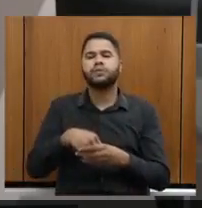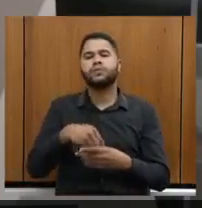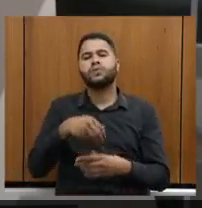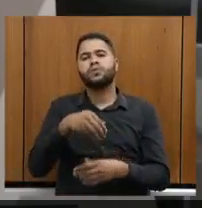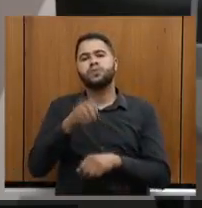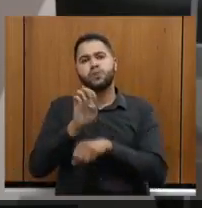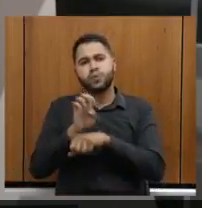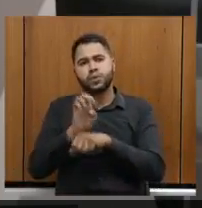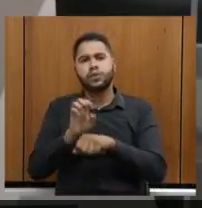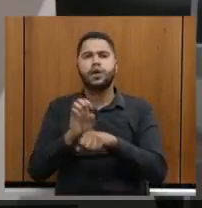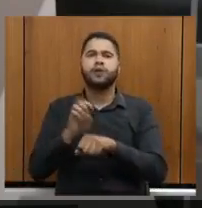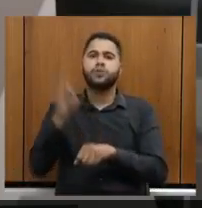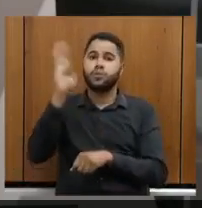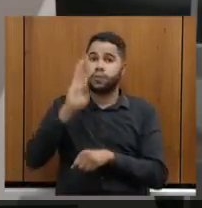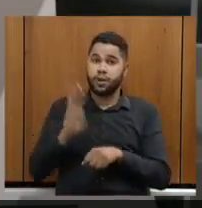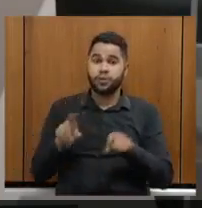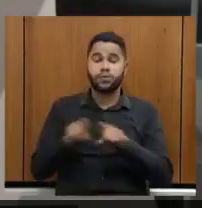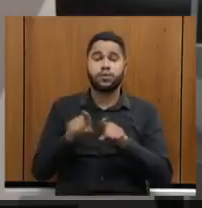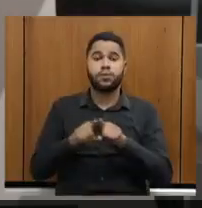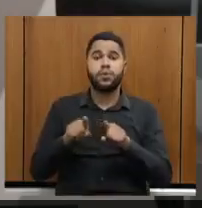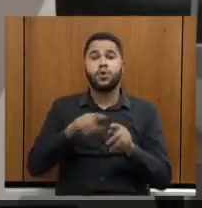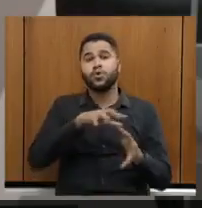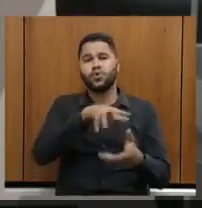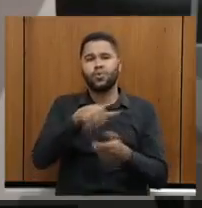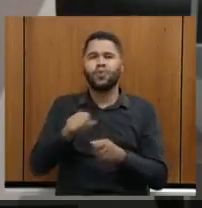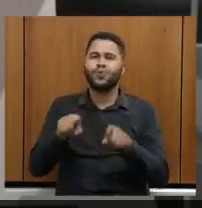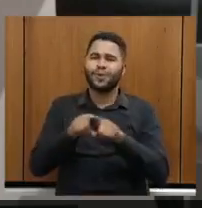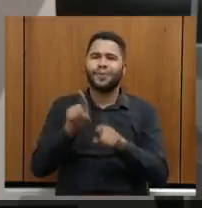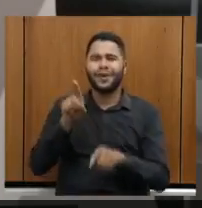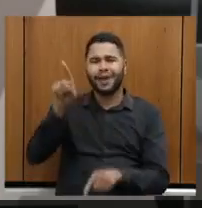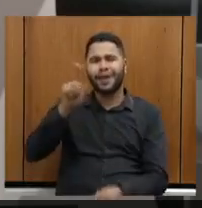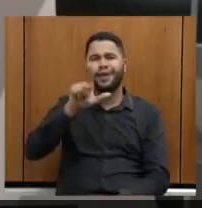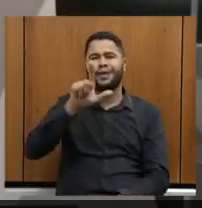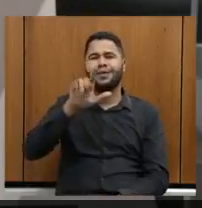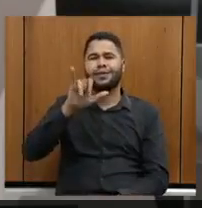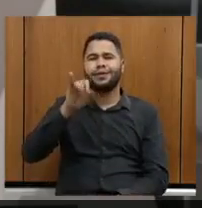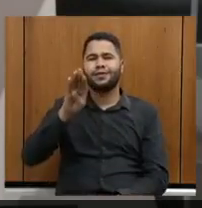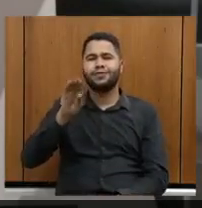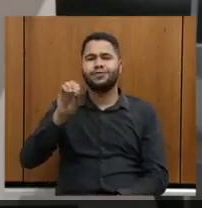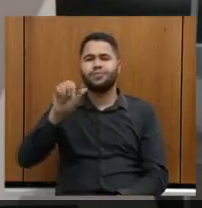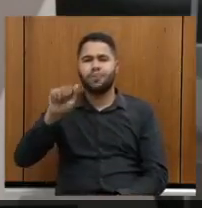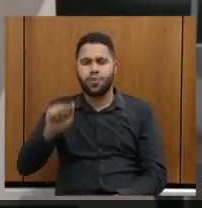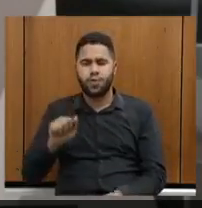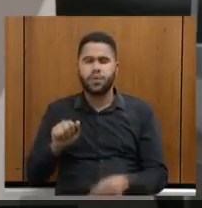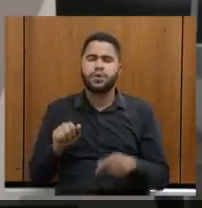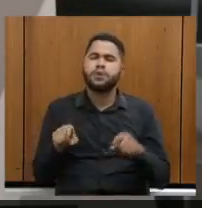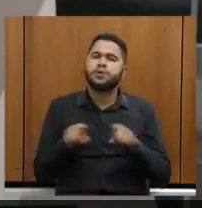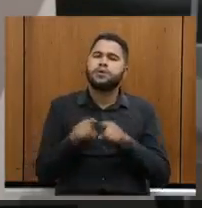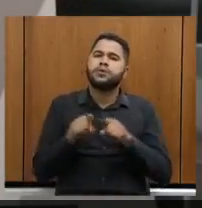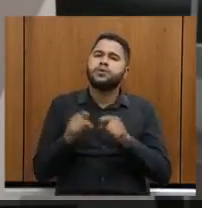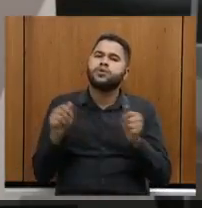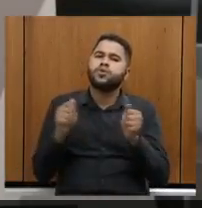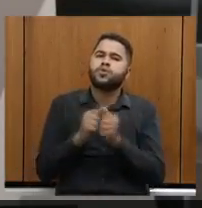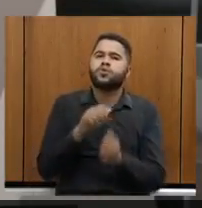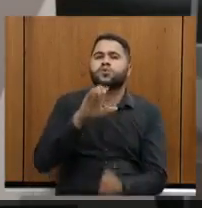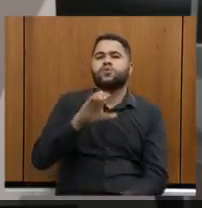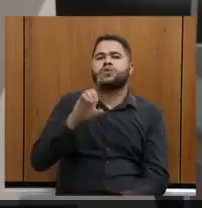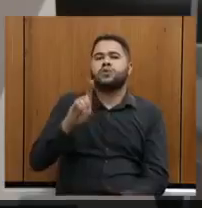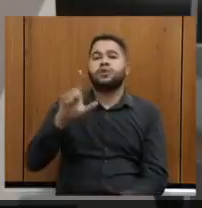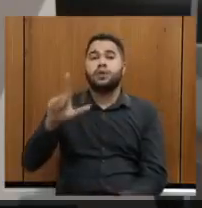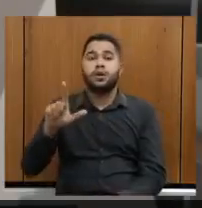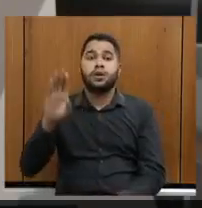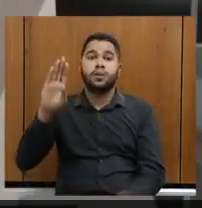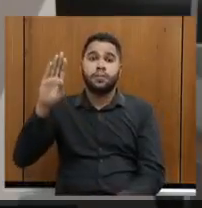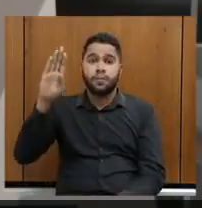mundo, também em Lisboa. Fizemos, juntamente com CDLBH, um